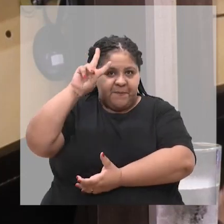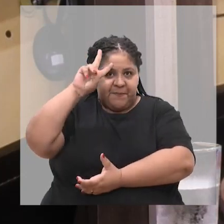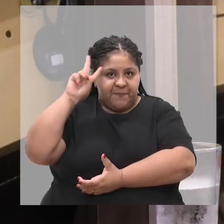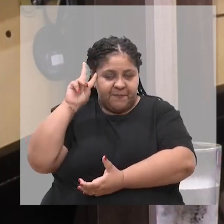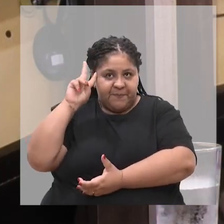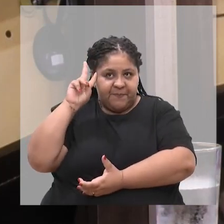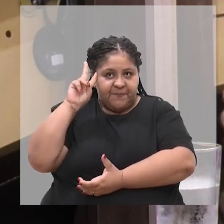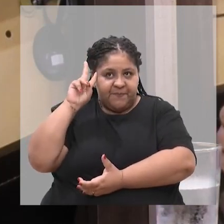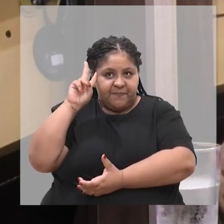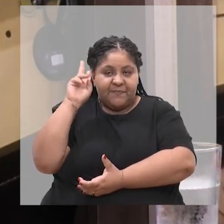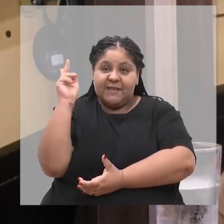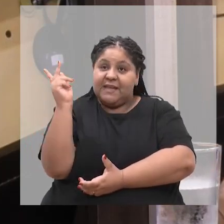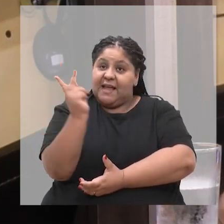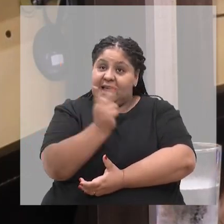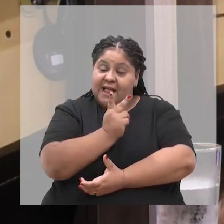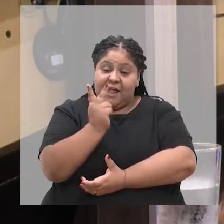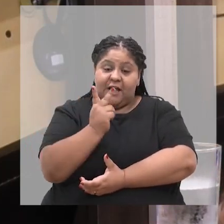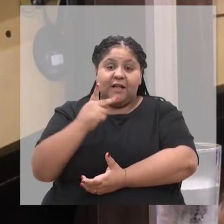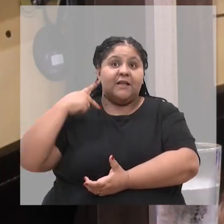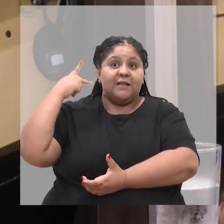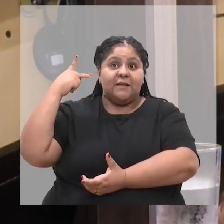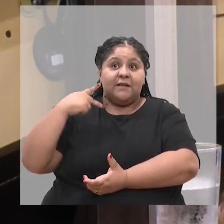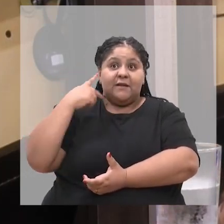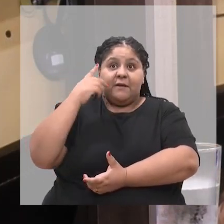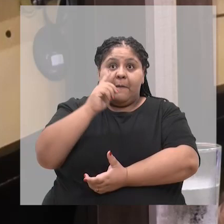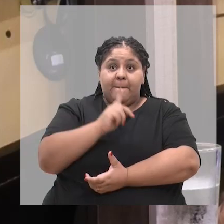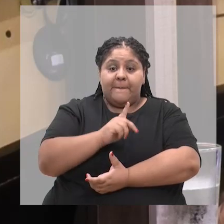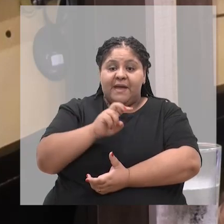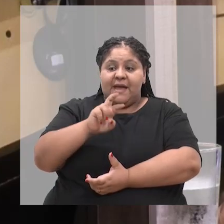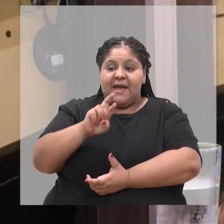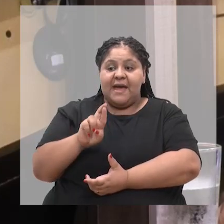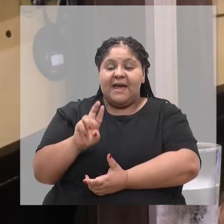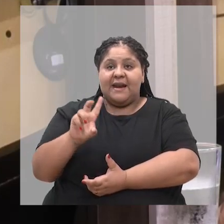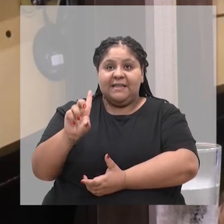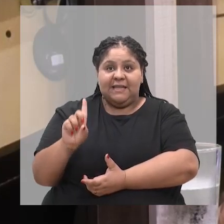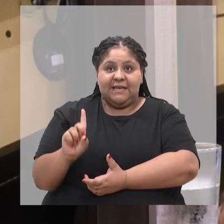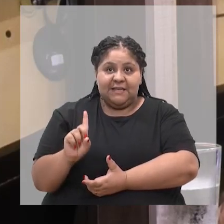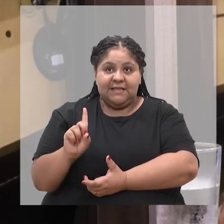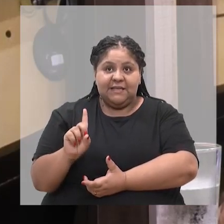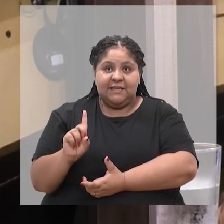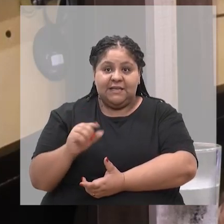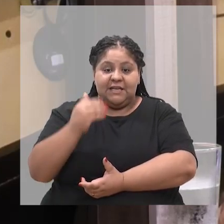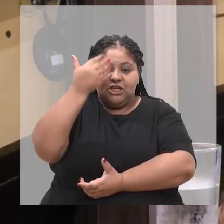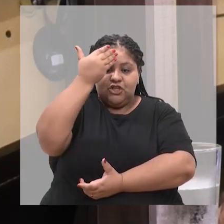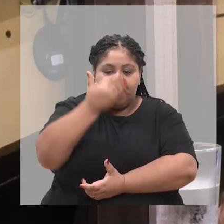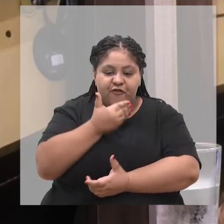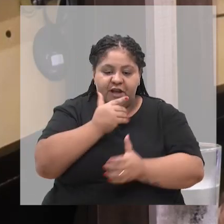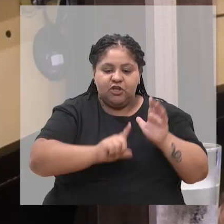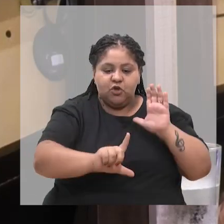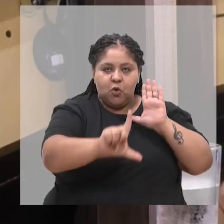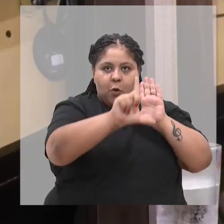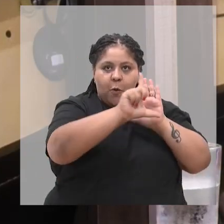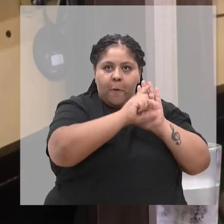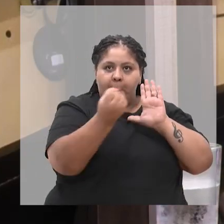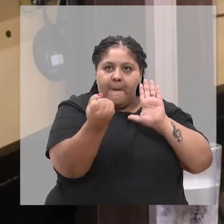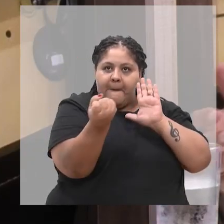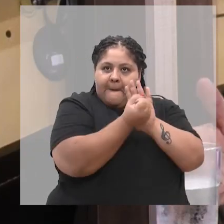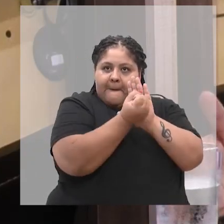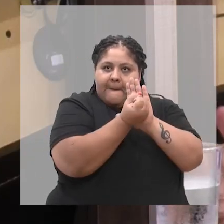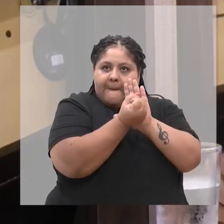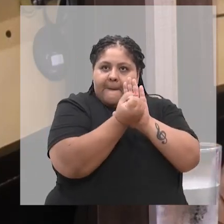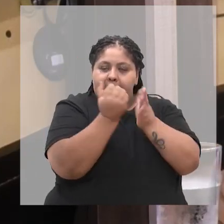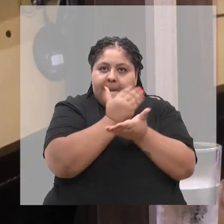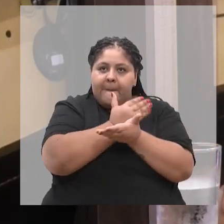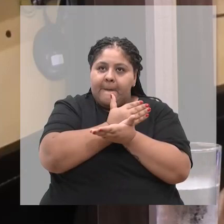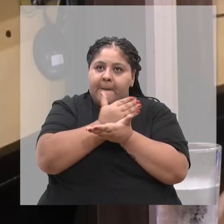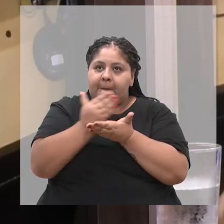ambos parlamentares do PRD. E esse De Frente com a Lei, que marca a abertura das gravações